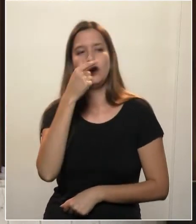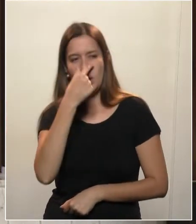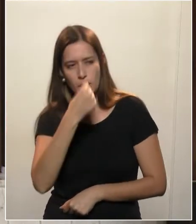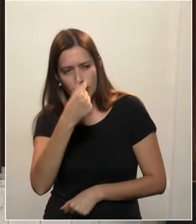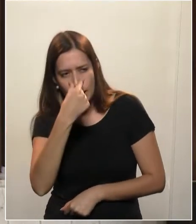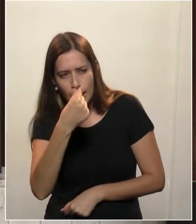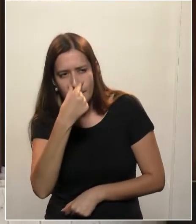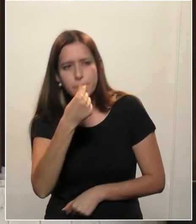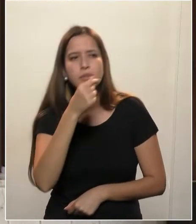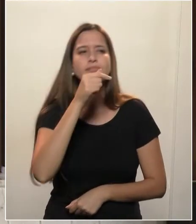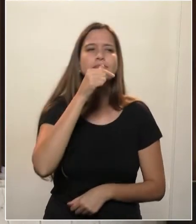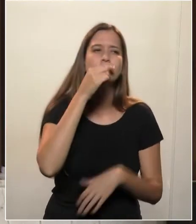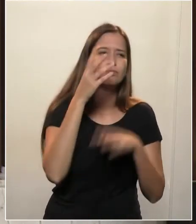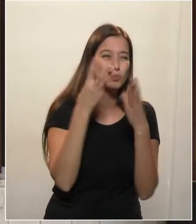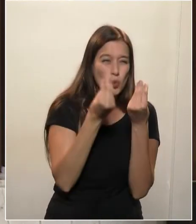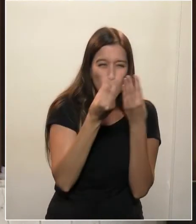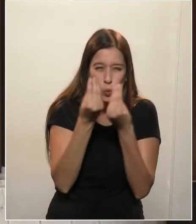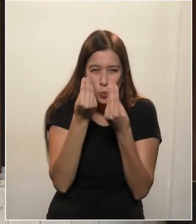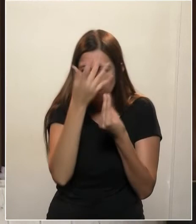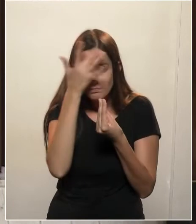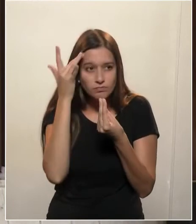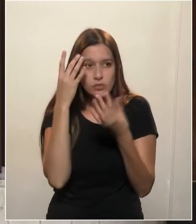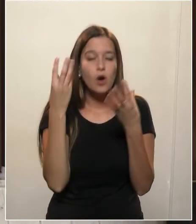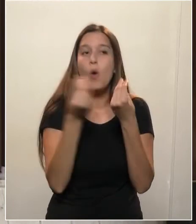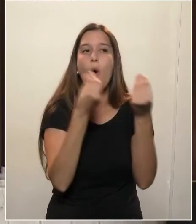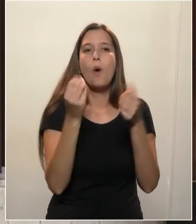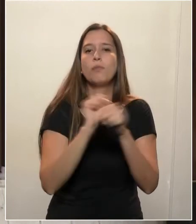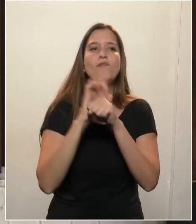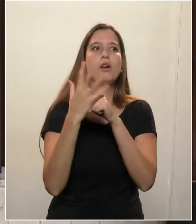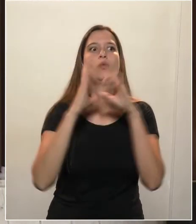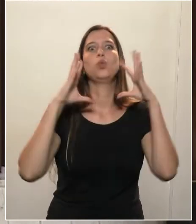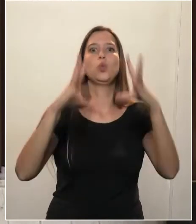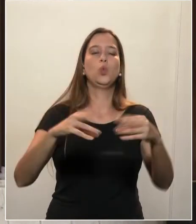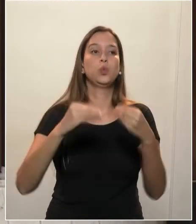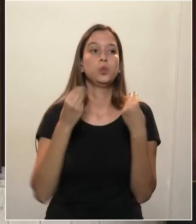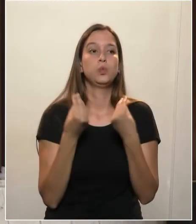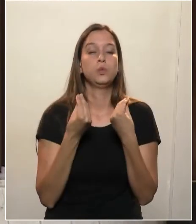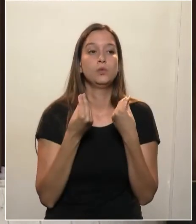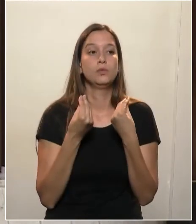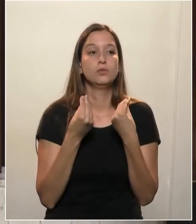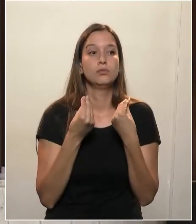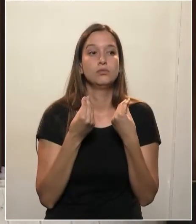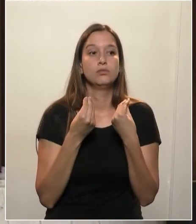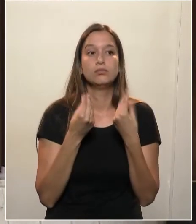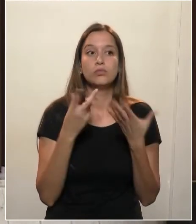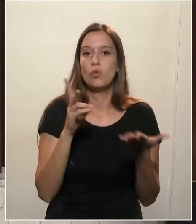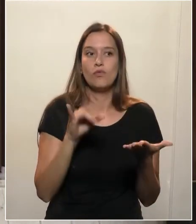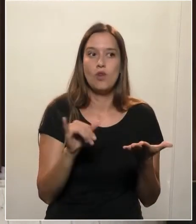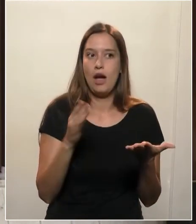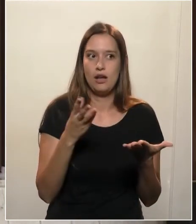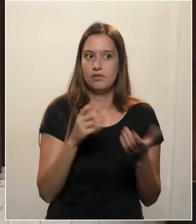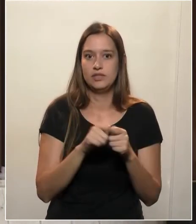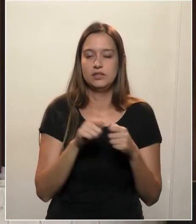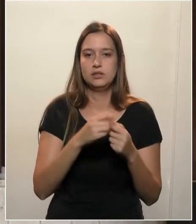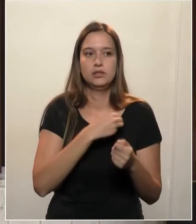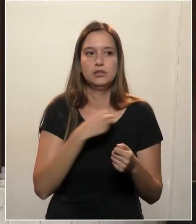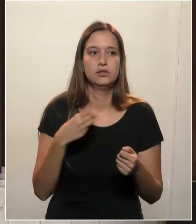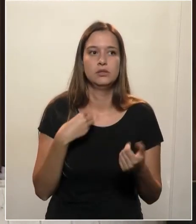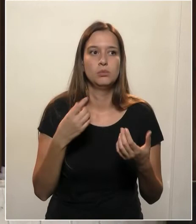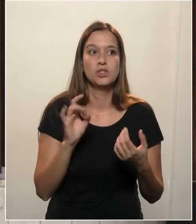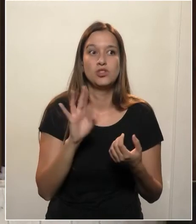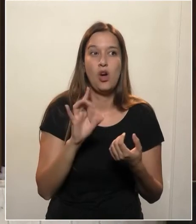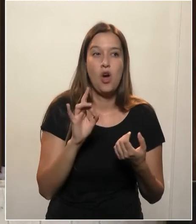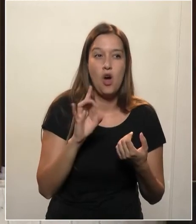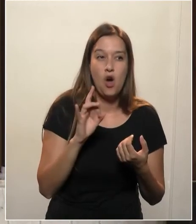hora que você estiver no auge da epidemia. Aí você só vai fazer os testes para os casos graves. Mas nesse momento que você